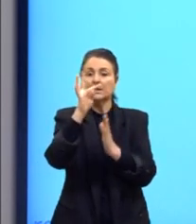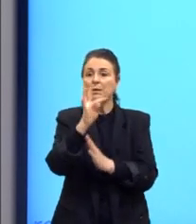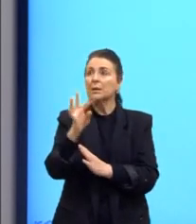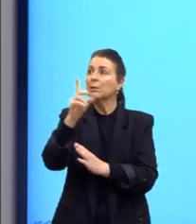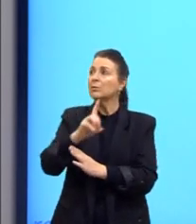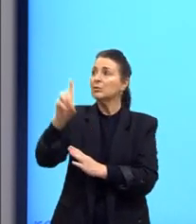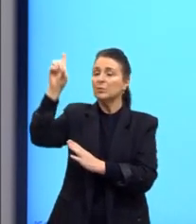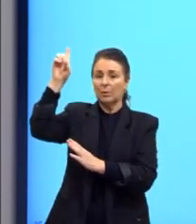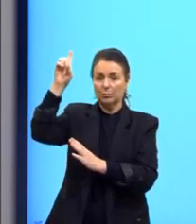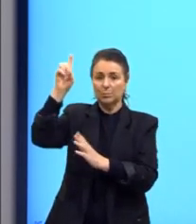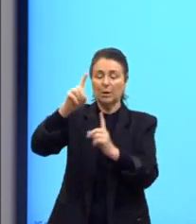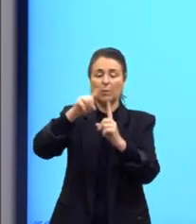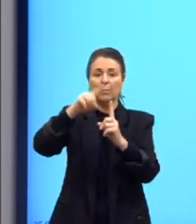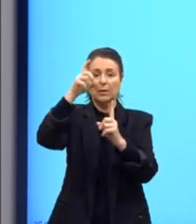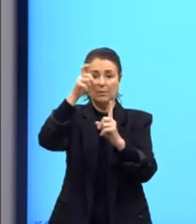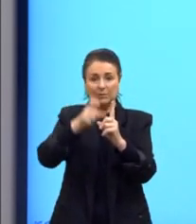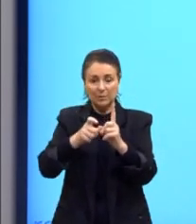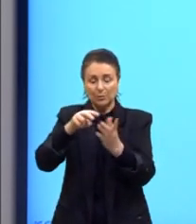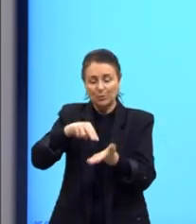positivista.